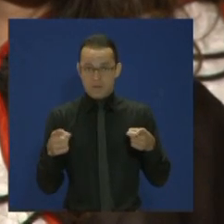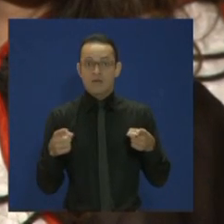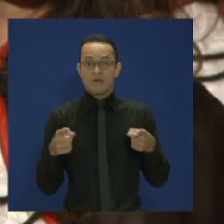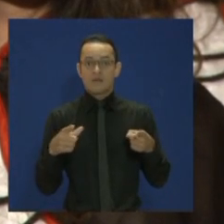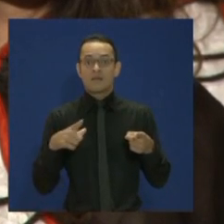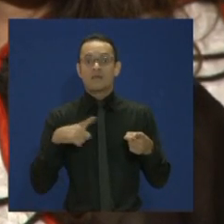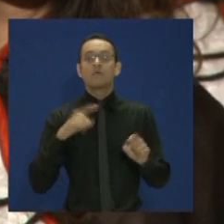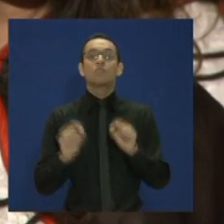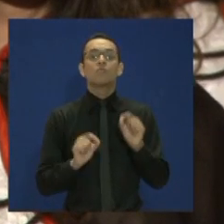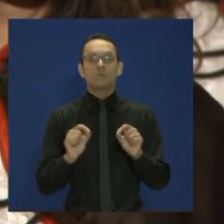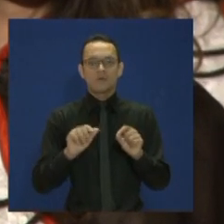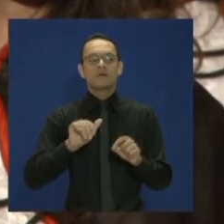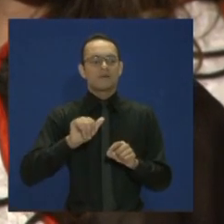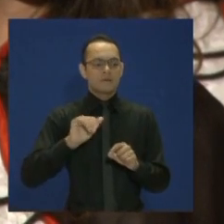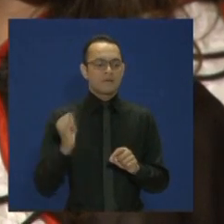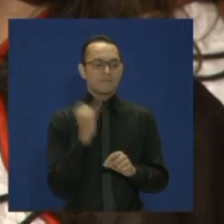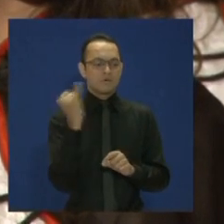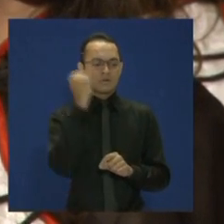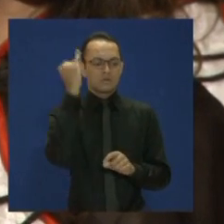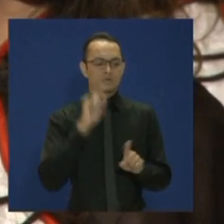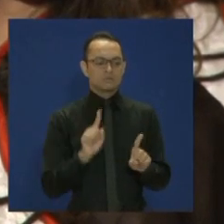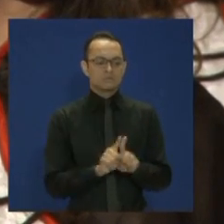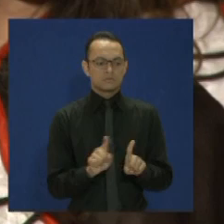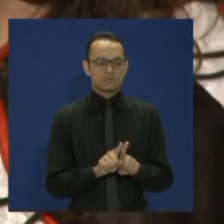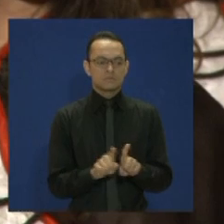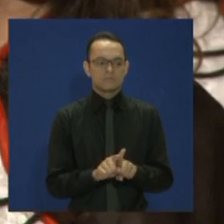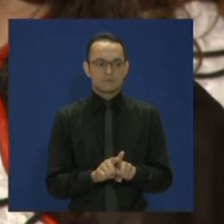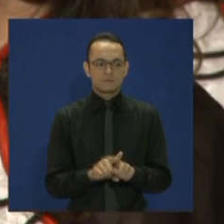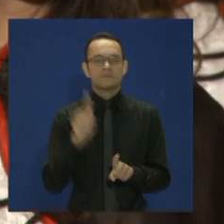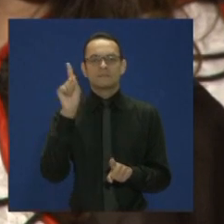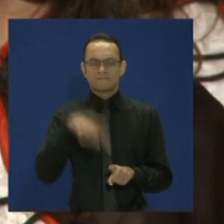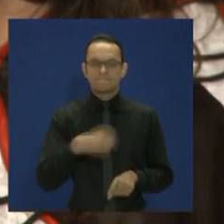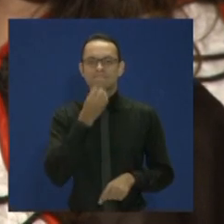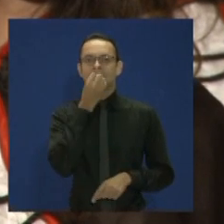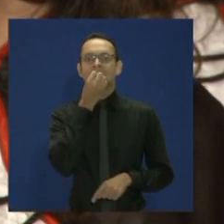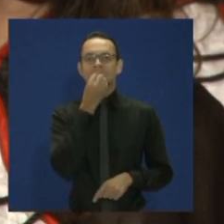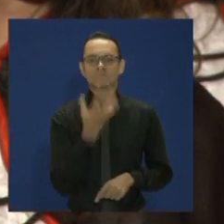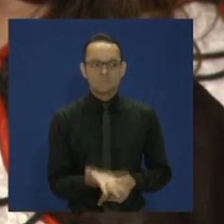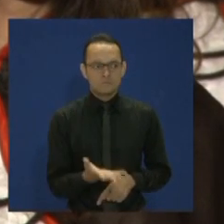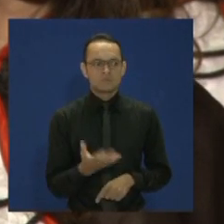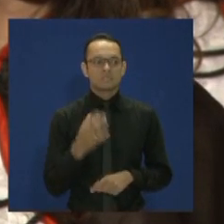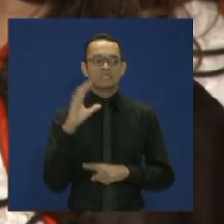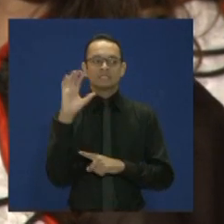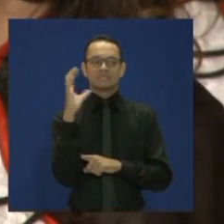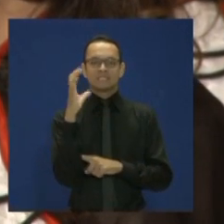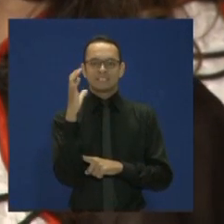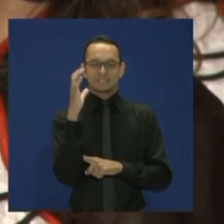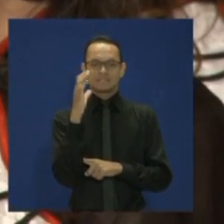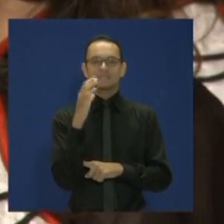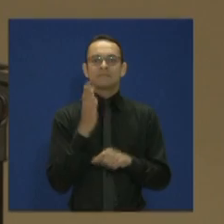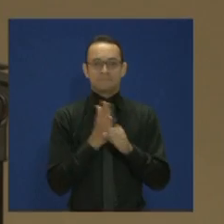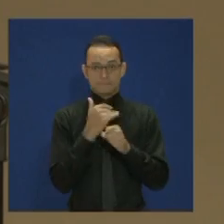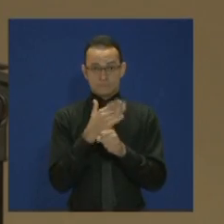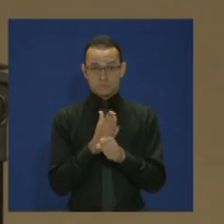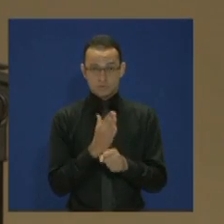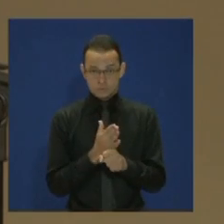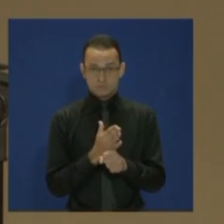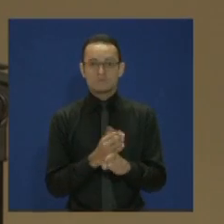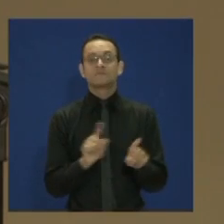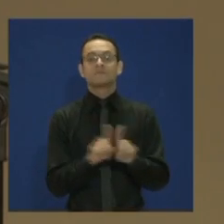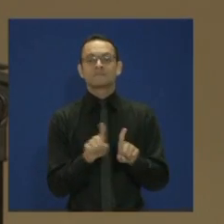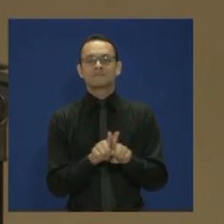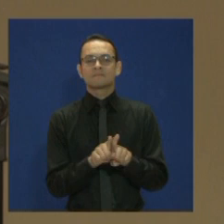obras muito importantes, uma delas, beneficiando o Estúdio de Ciências Biológicas, o Prédio da Anatomia